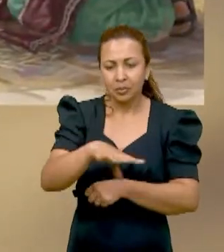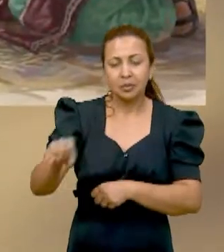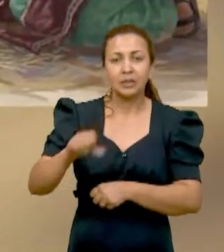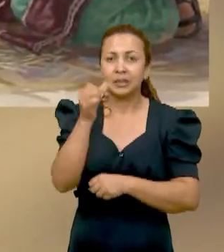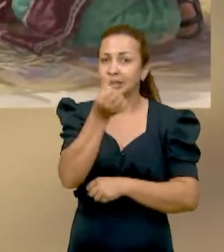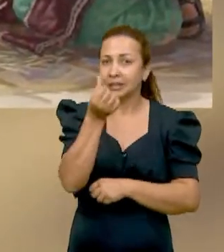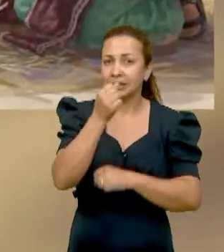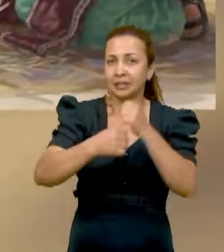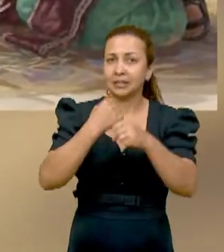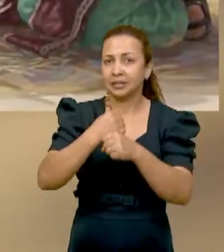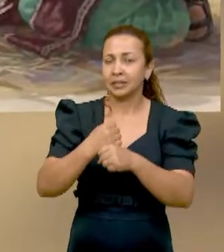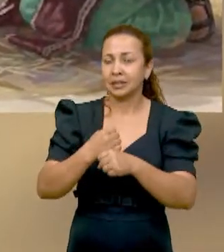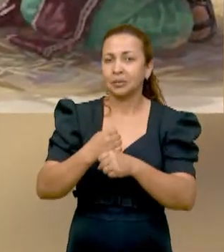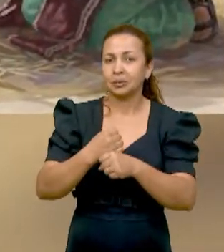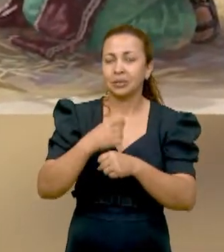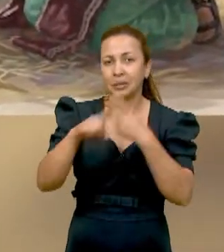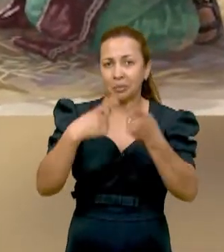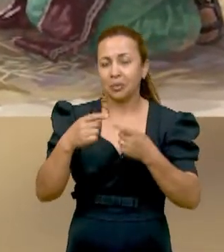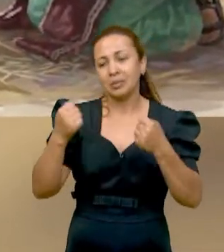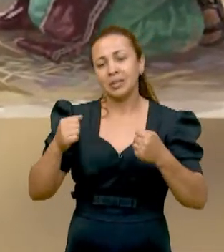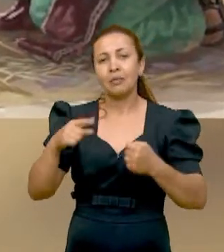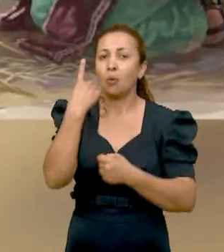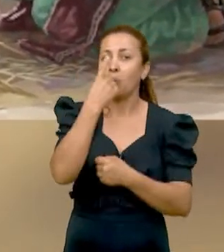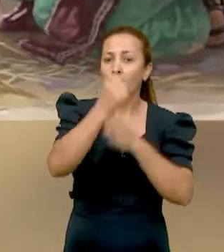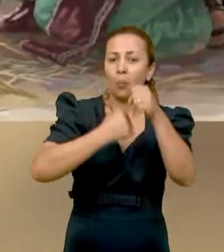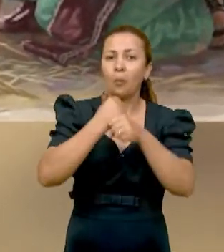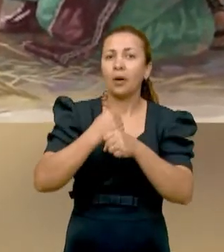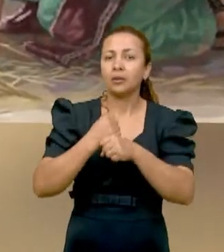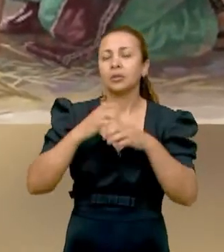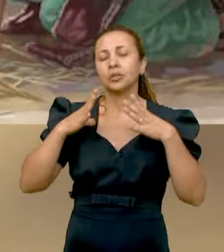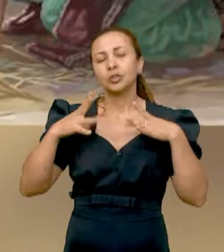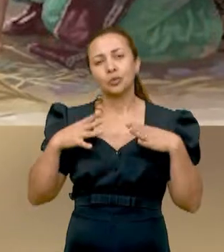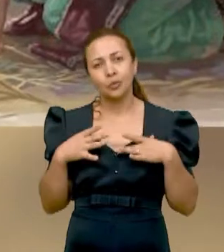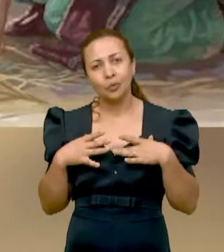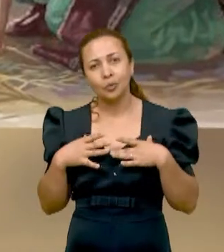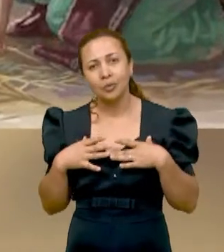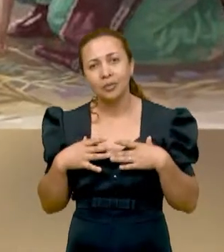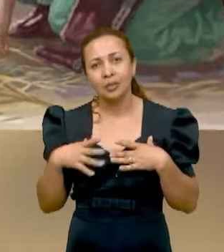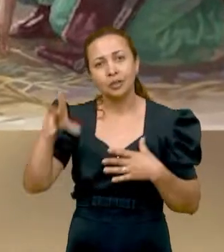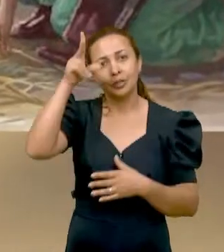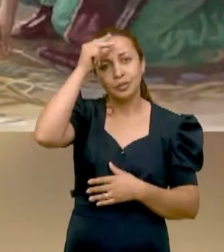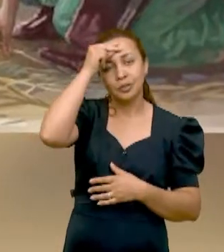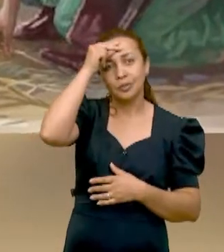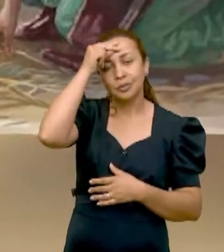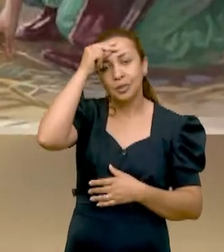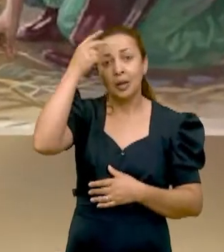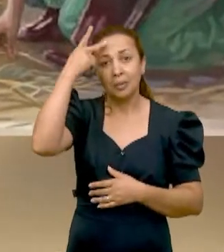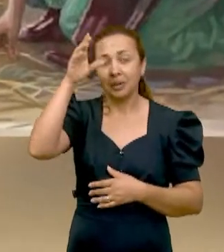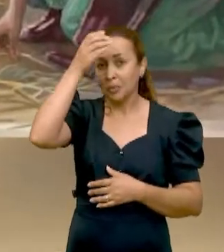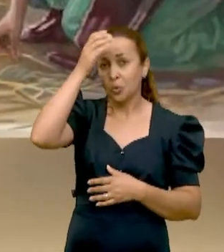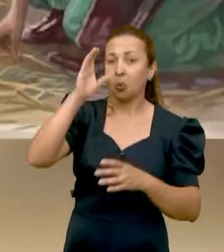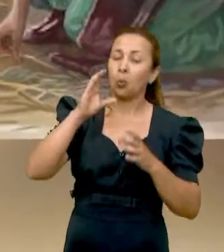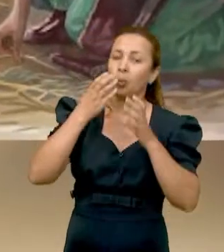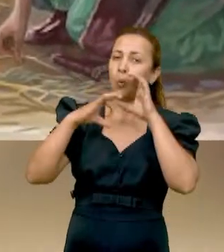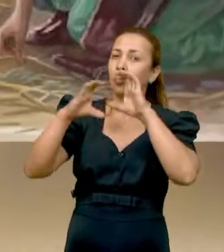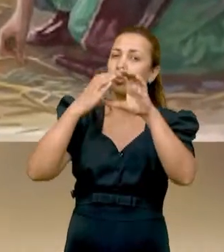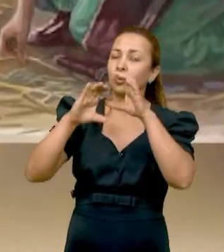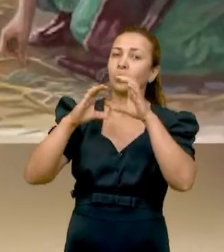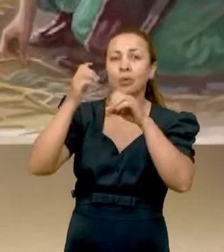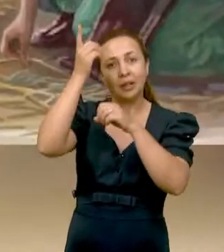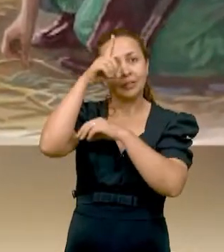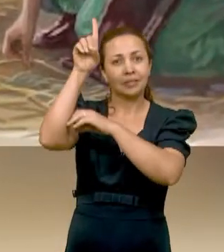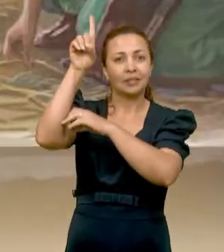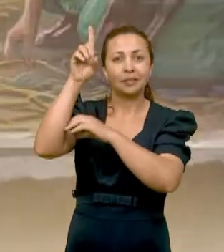receberiam o menor lote de terra. Assim evitava o latifúndio. Foi uma reforma agrária teocrática. Além dessa